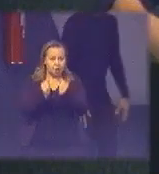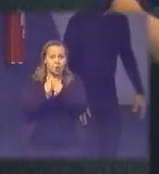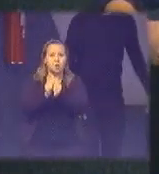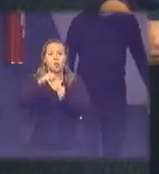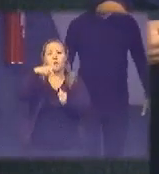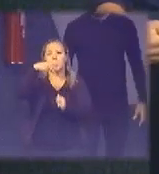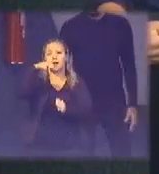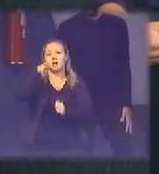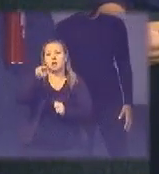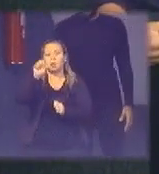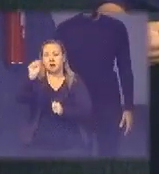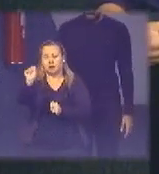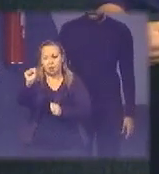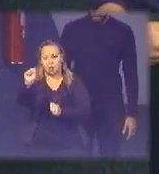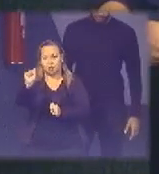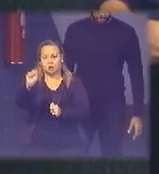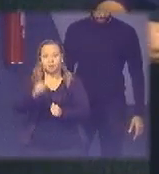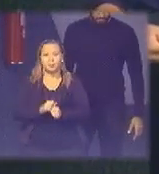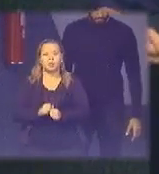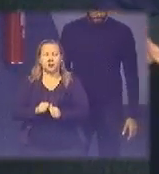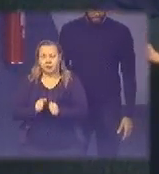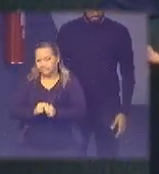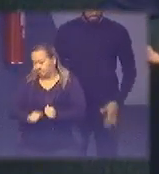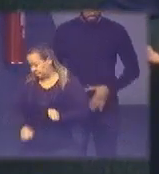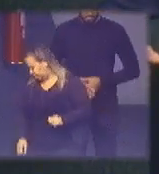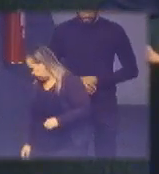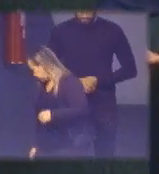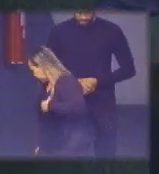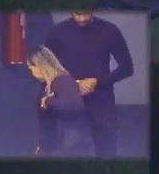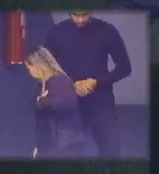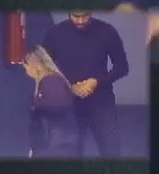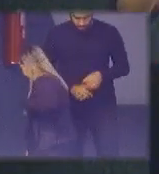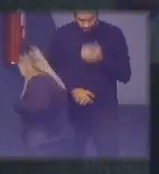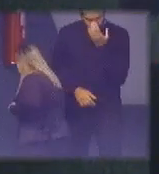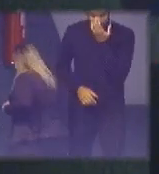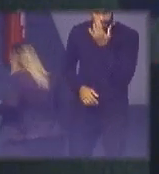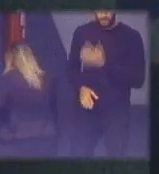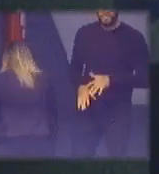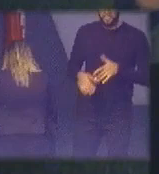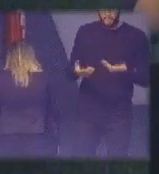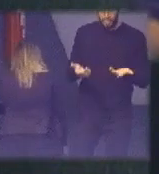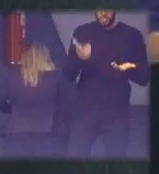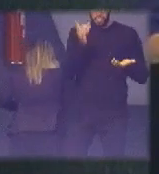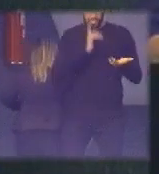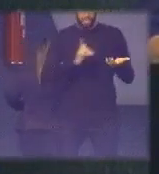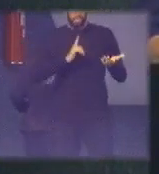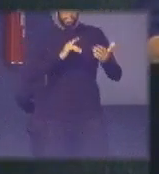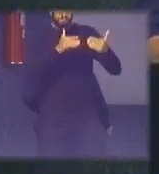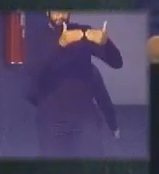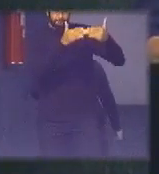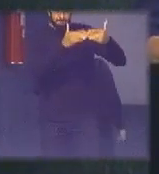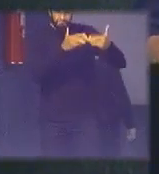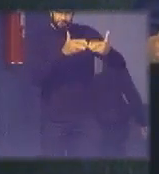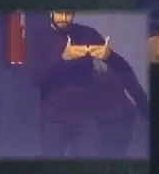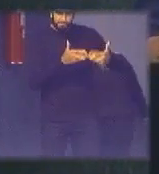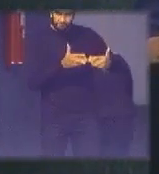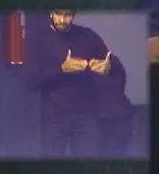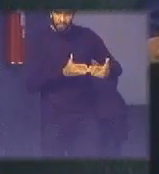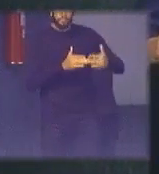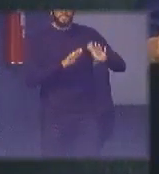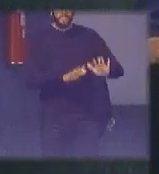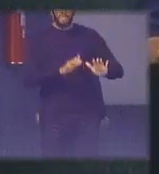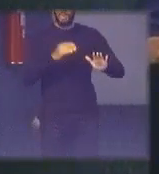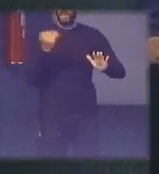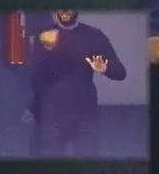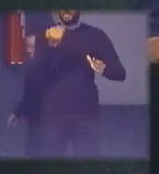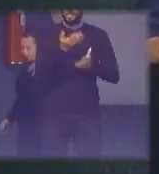com os planos estratégicos de compra e com os planos anuais de compra aí a gente alinha tudo eu diria que assim é importante para todos